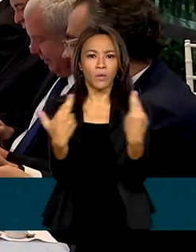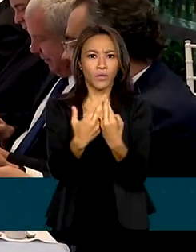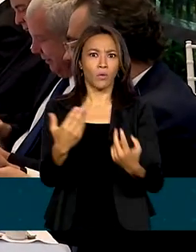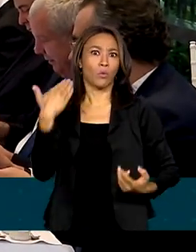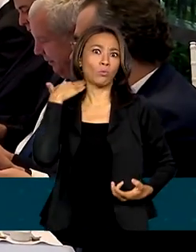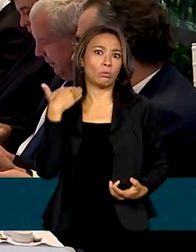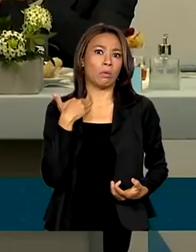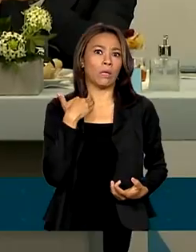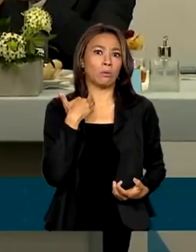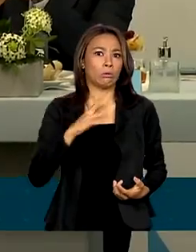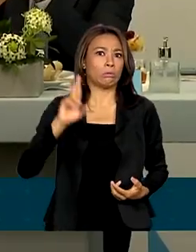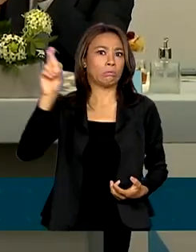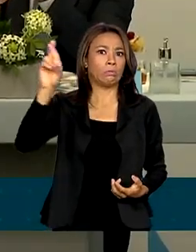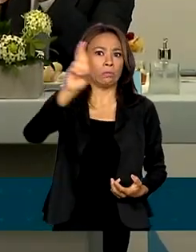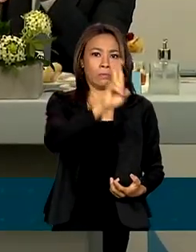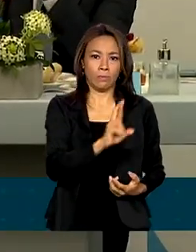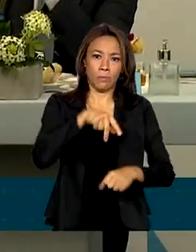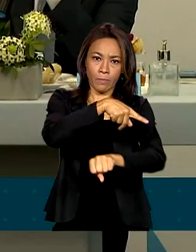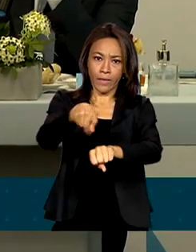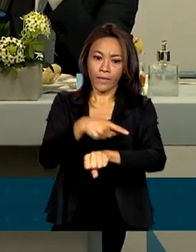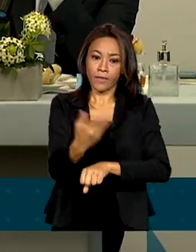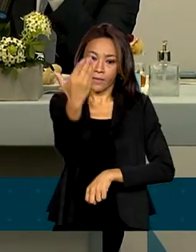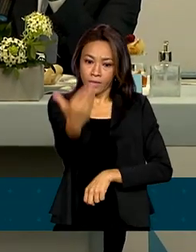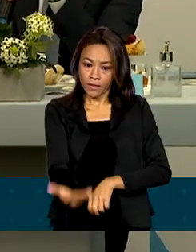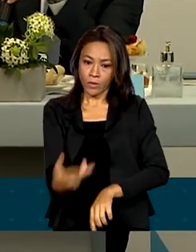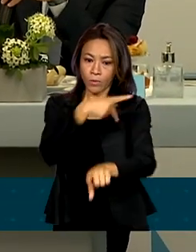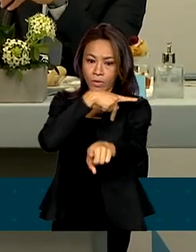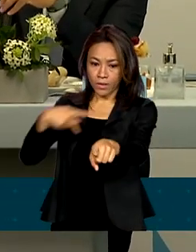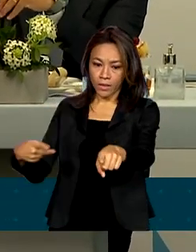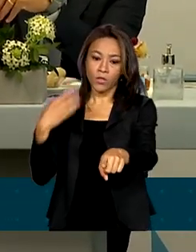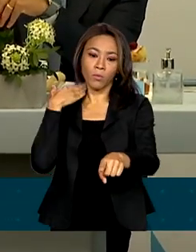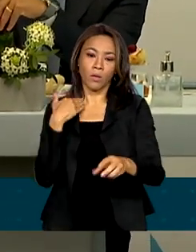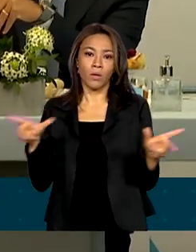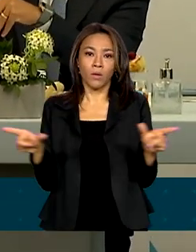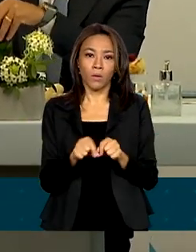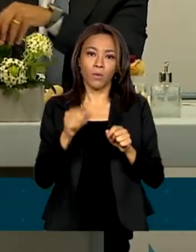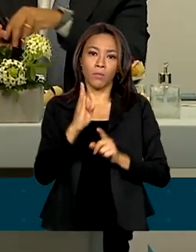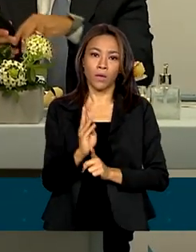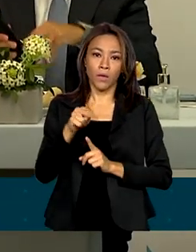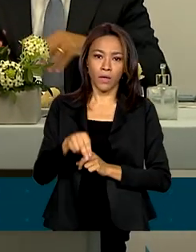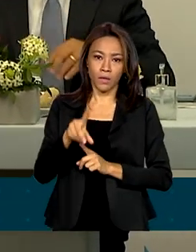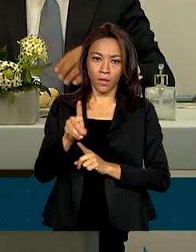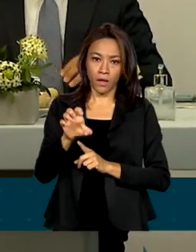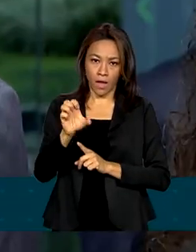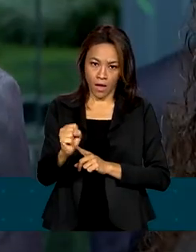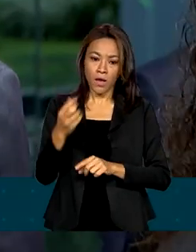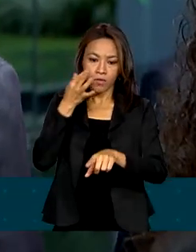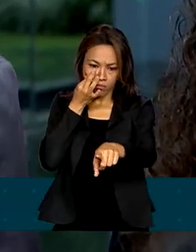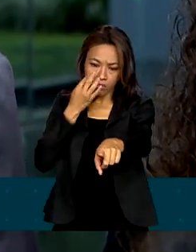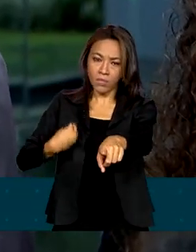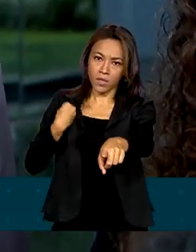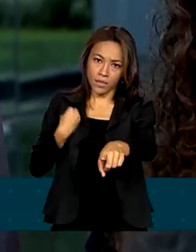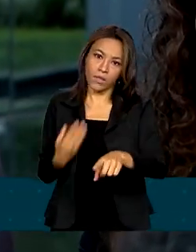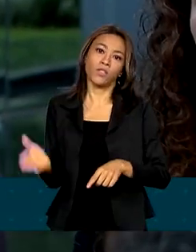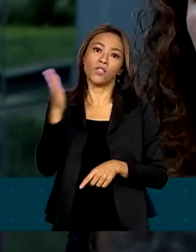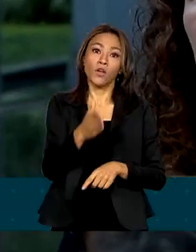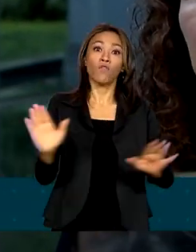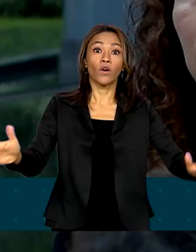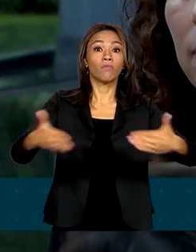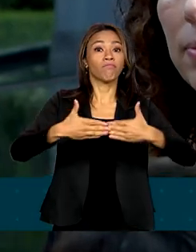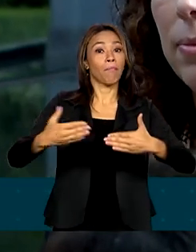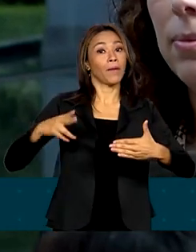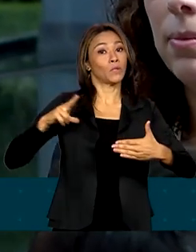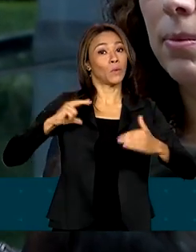banqueiros do país. O presidente do BNDES, Aloysio Mercadante, também estava presente. O encontro foi a portas